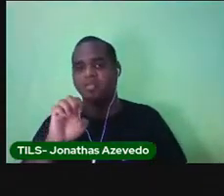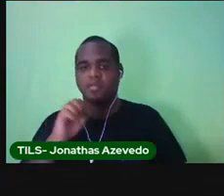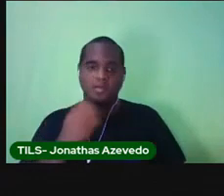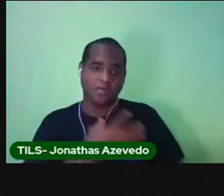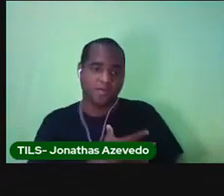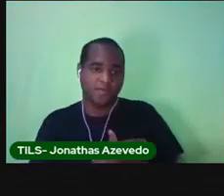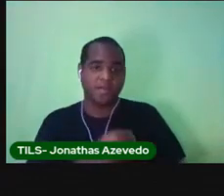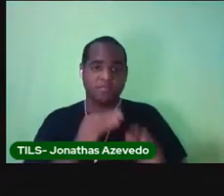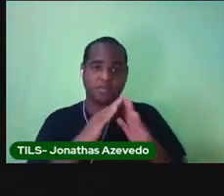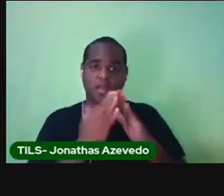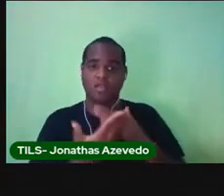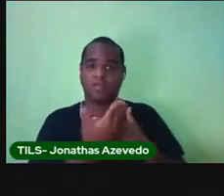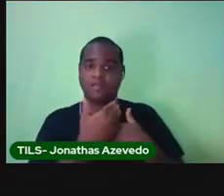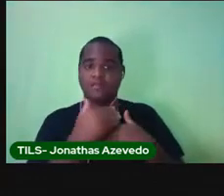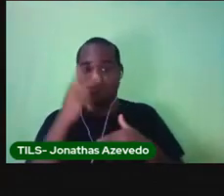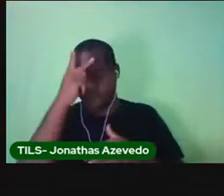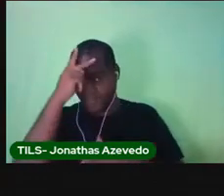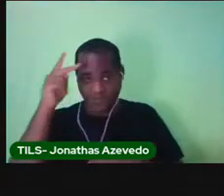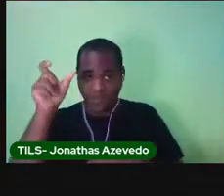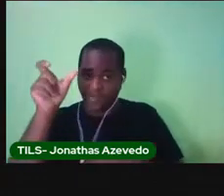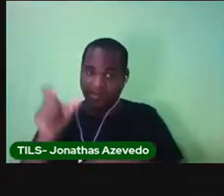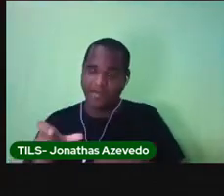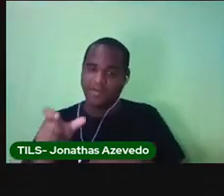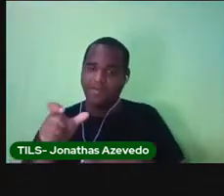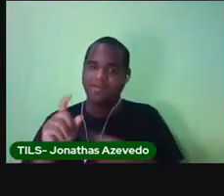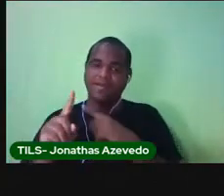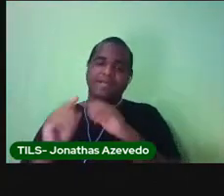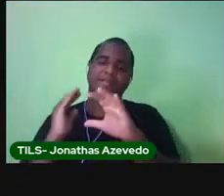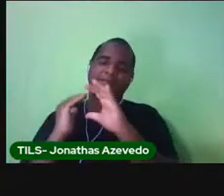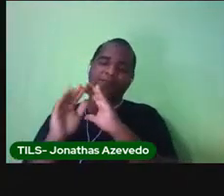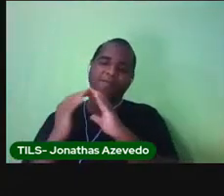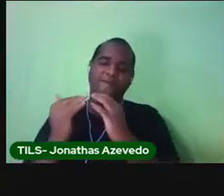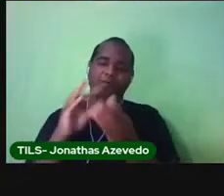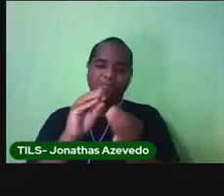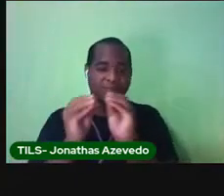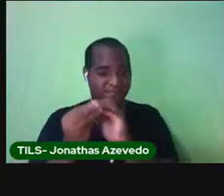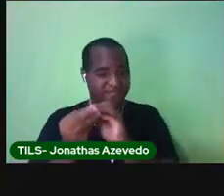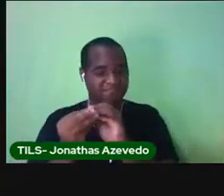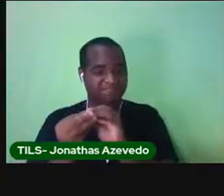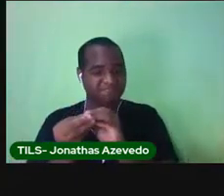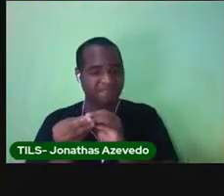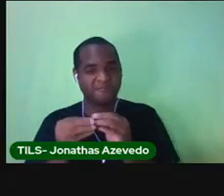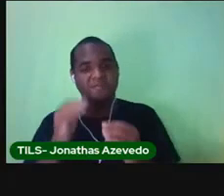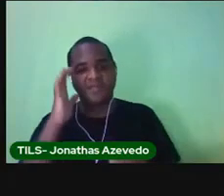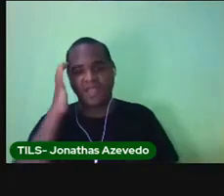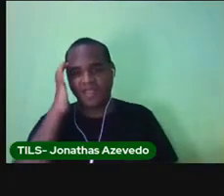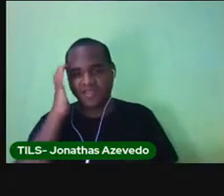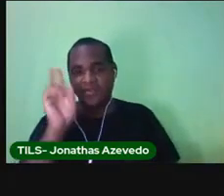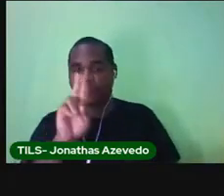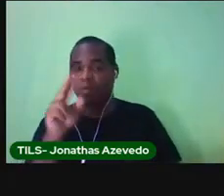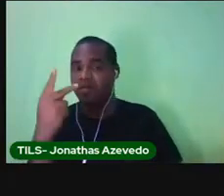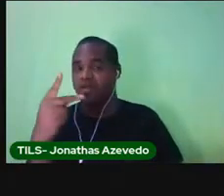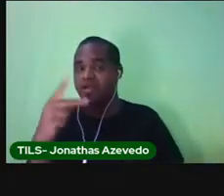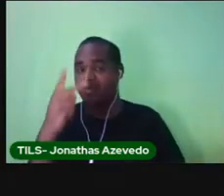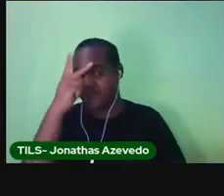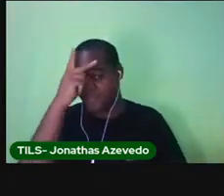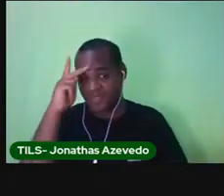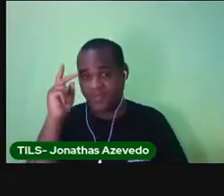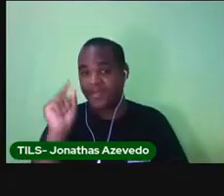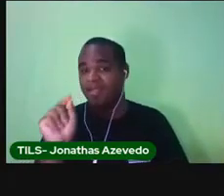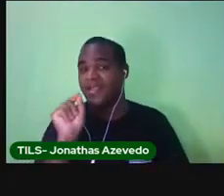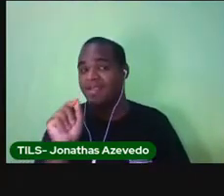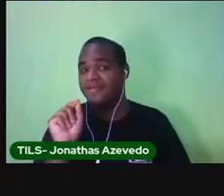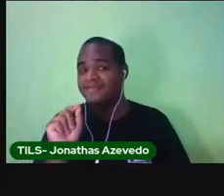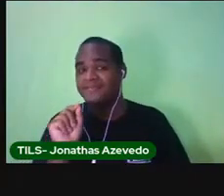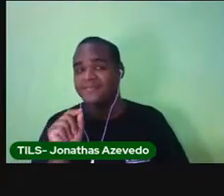da pessoa que enviou o bilhete. Acha para mim o nome da pessoa que enviou o